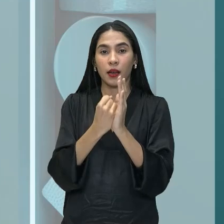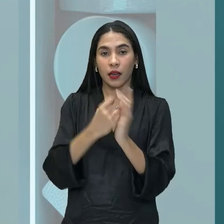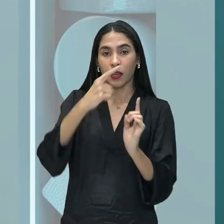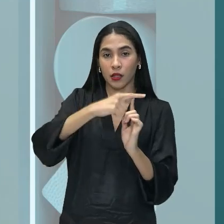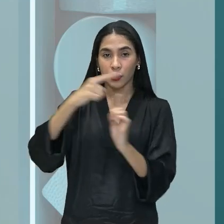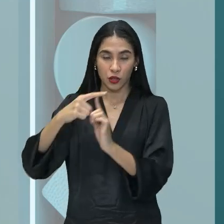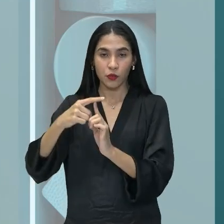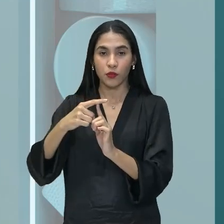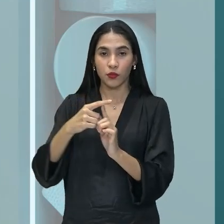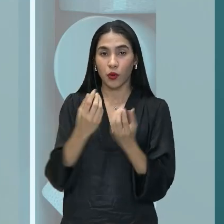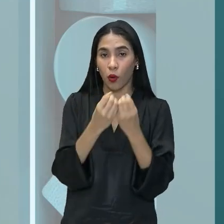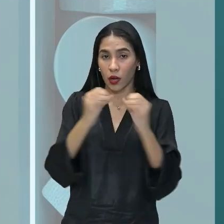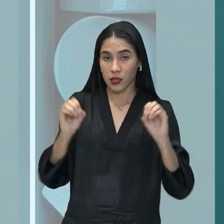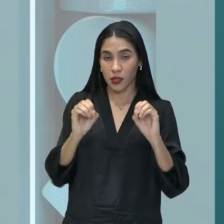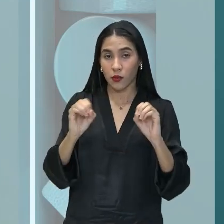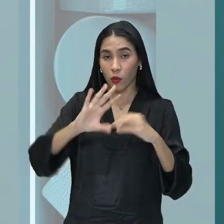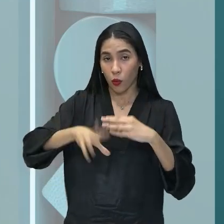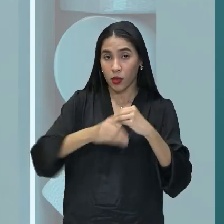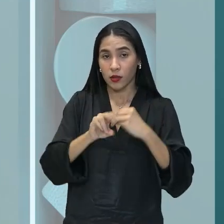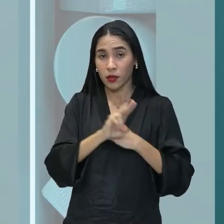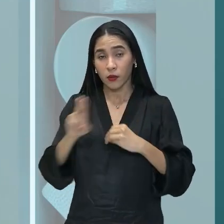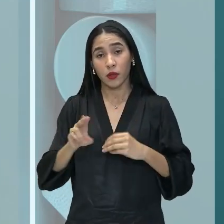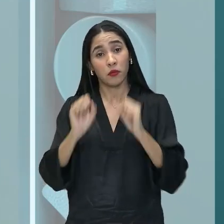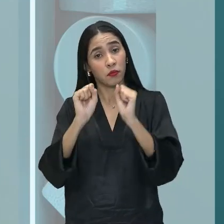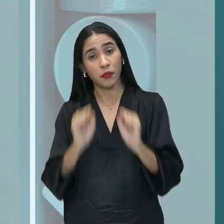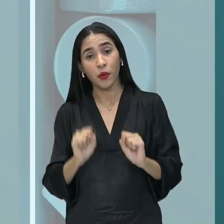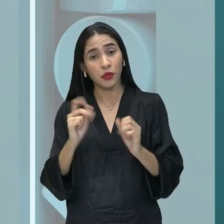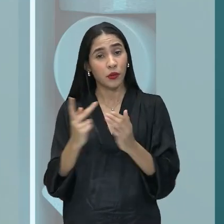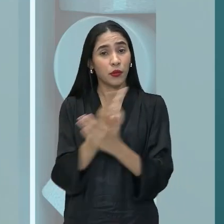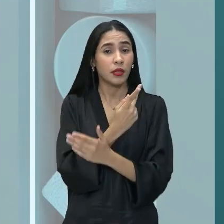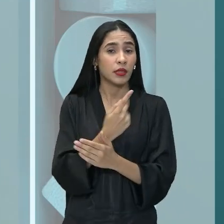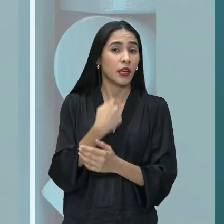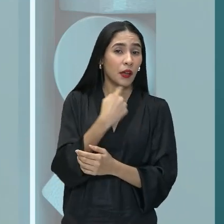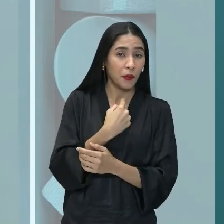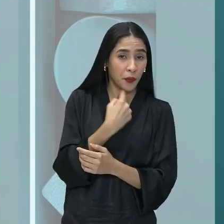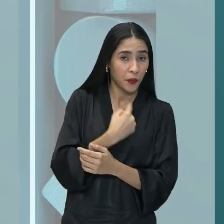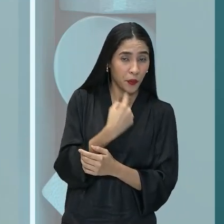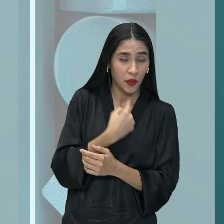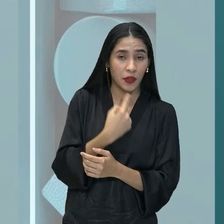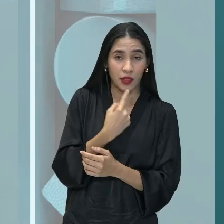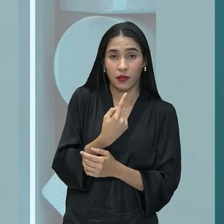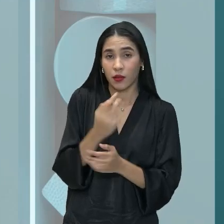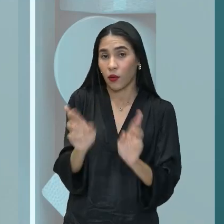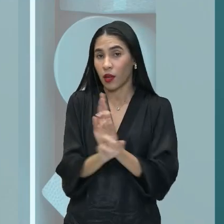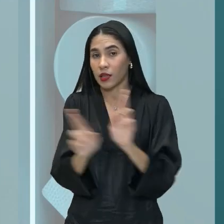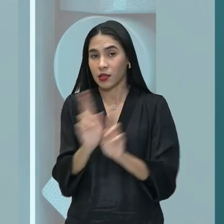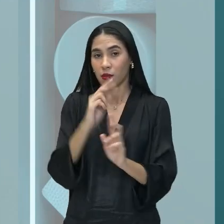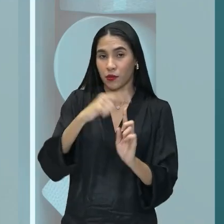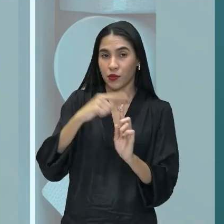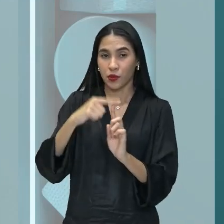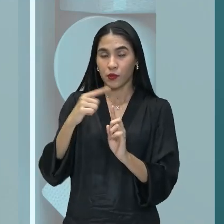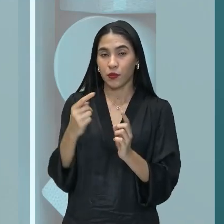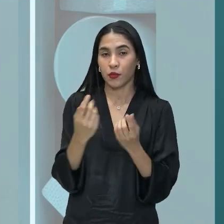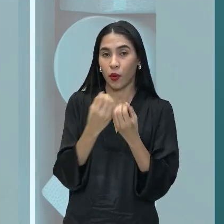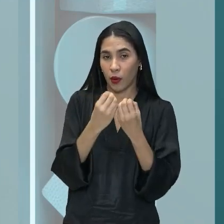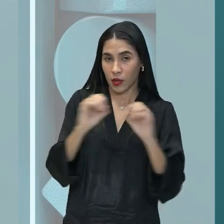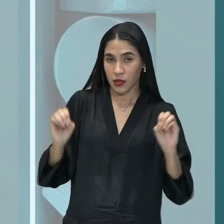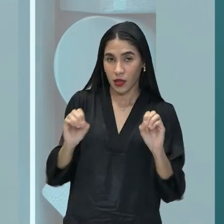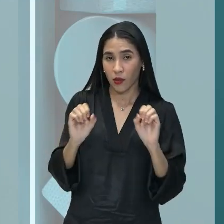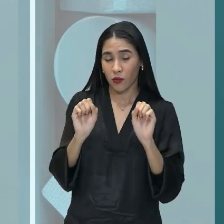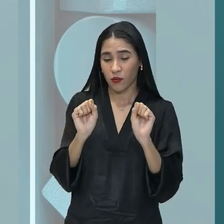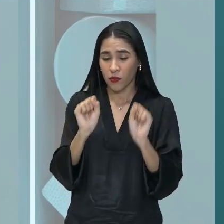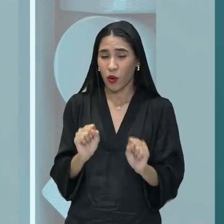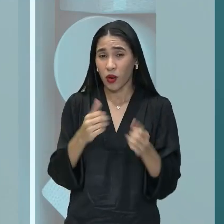completiva nominal. Pode surgir, de repente, uma dúvida com relação a esse tipo de oração, que ela pode ser